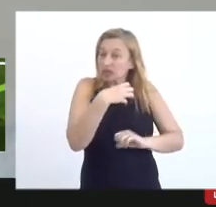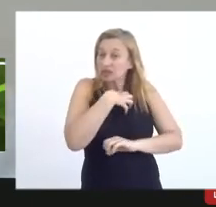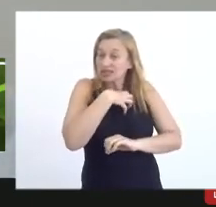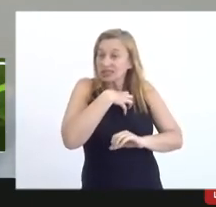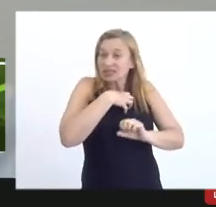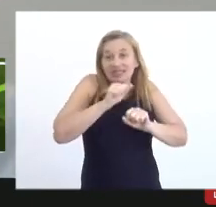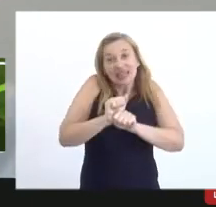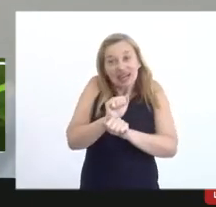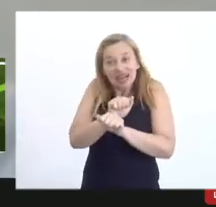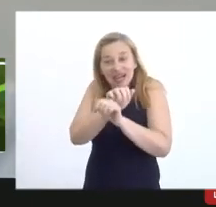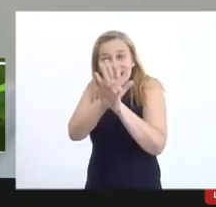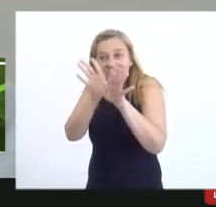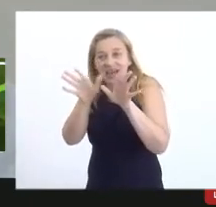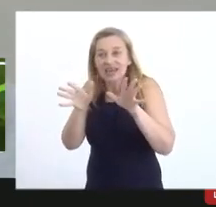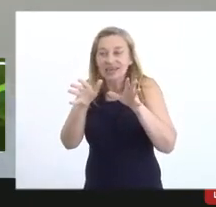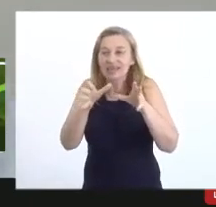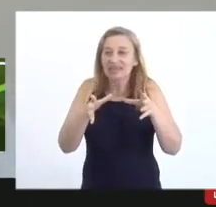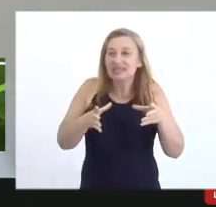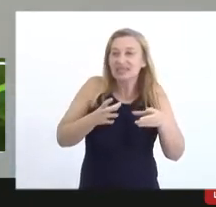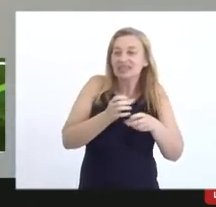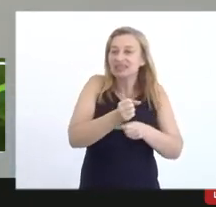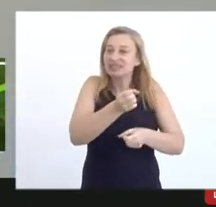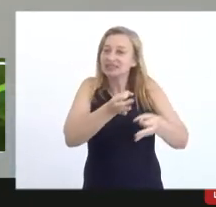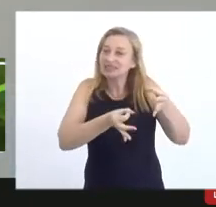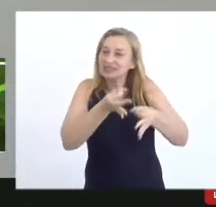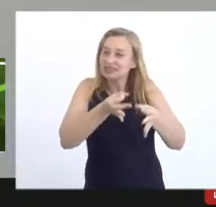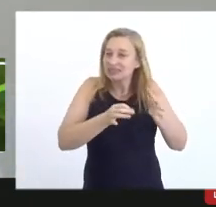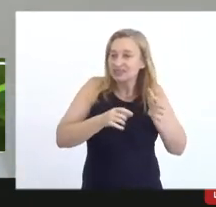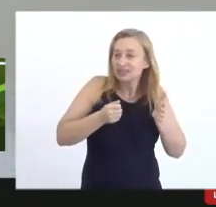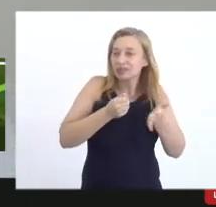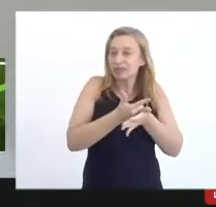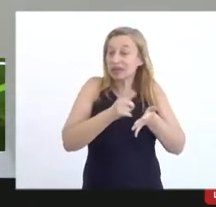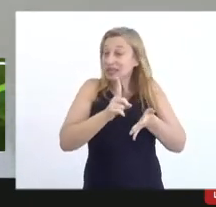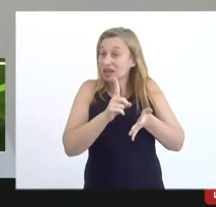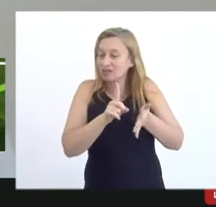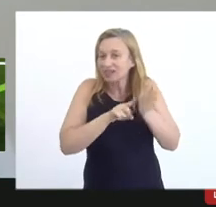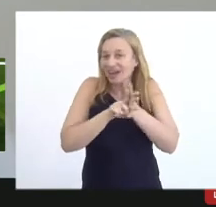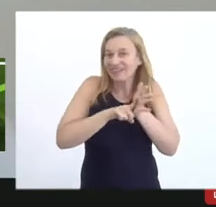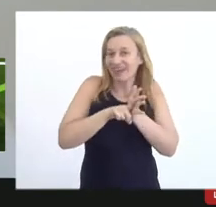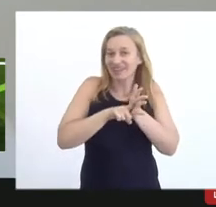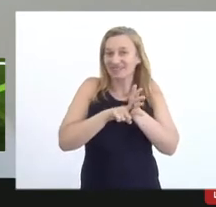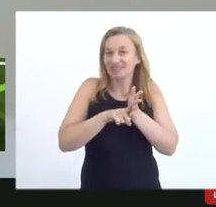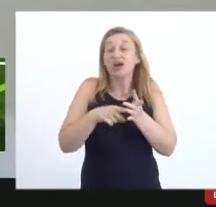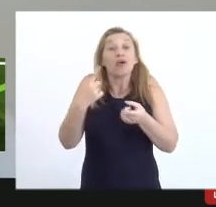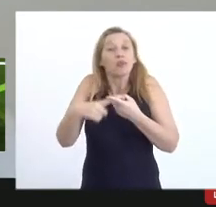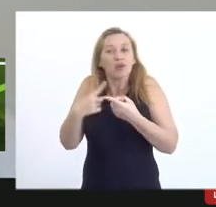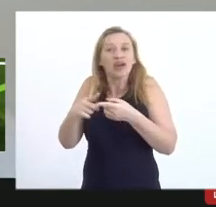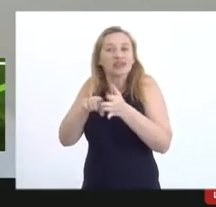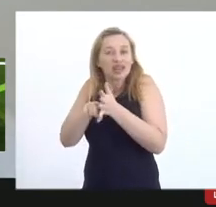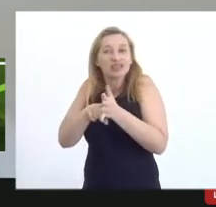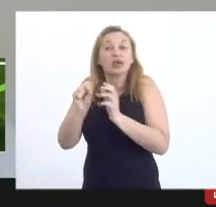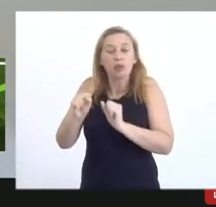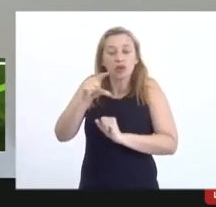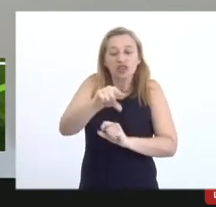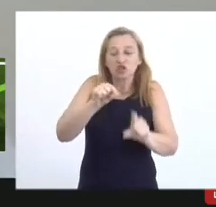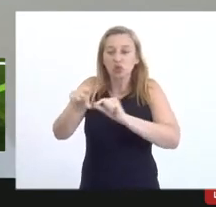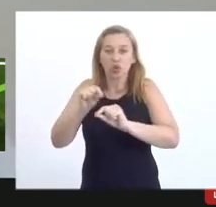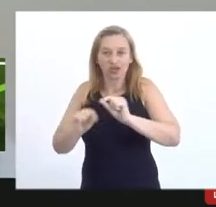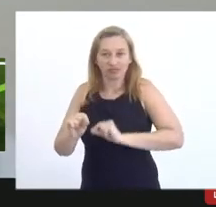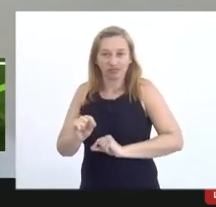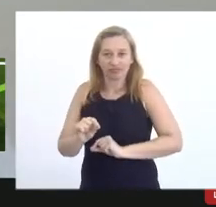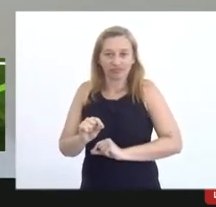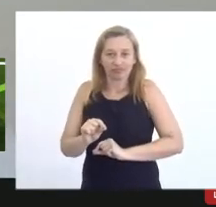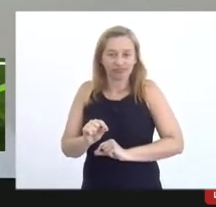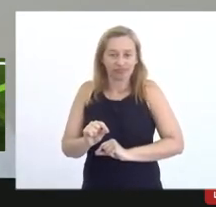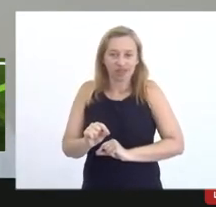transparência da prestação e não necessariamente da análise porque a análise ela pode ser selecionável ou seja o